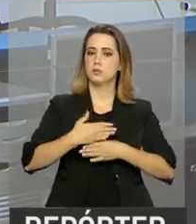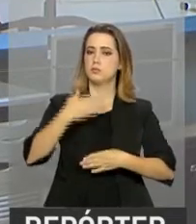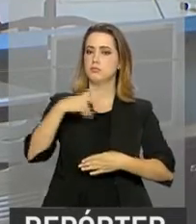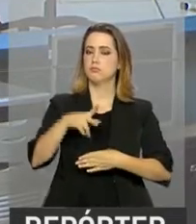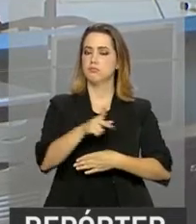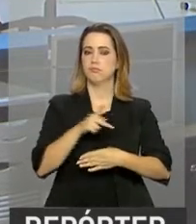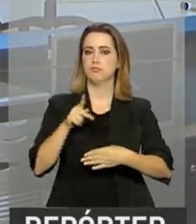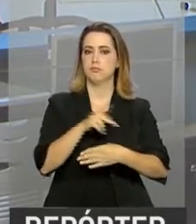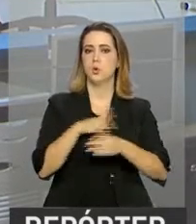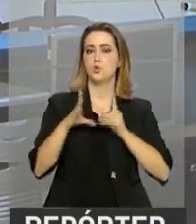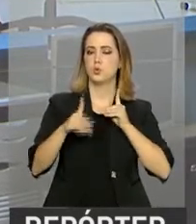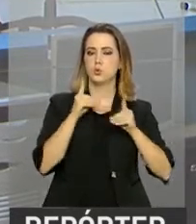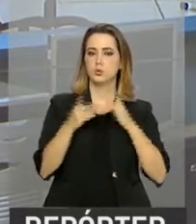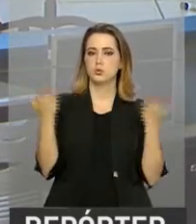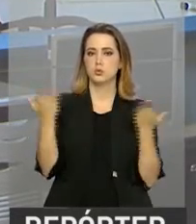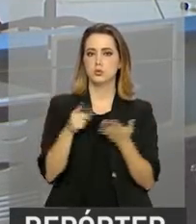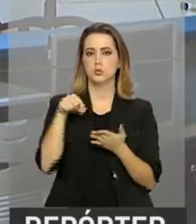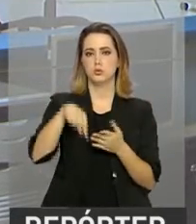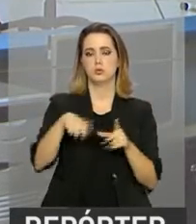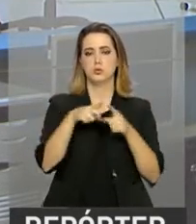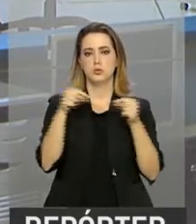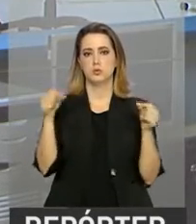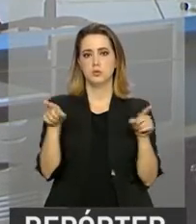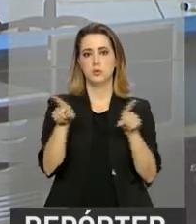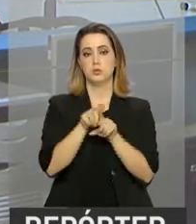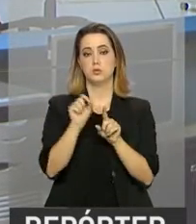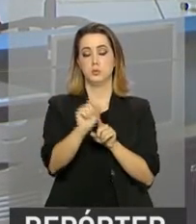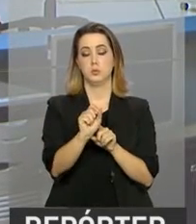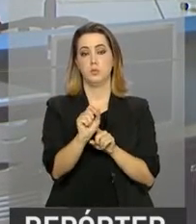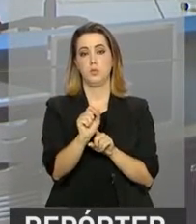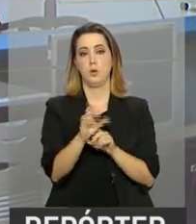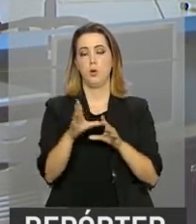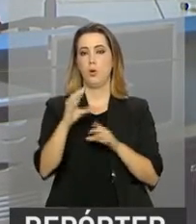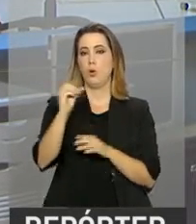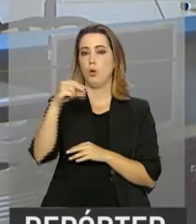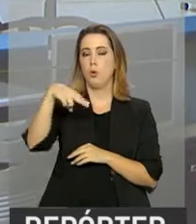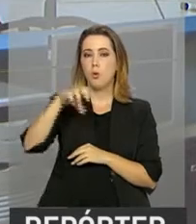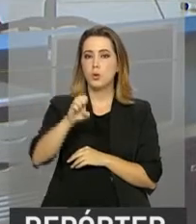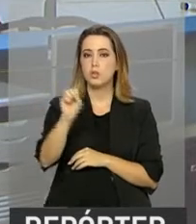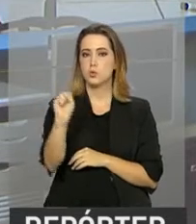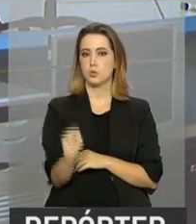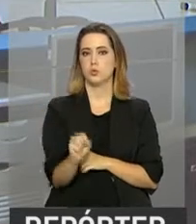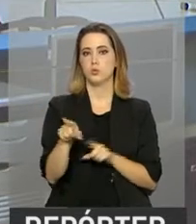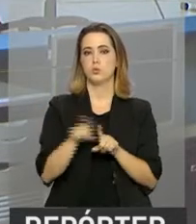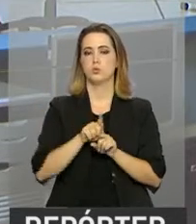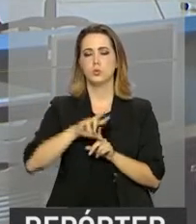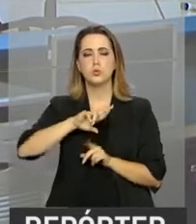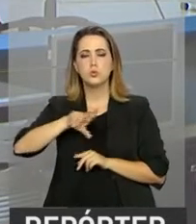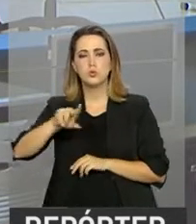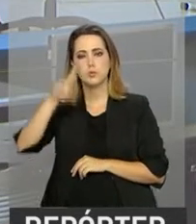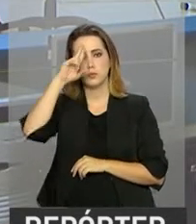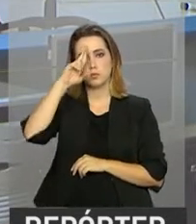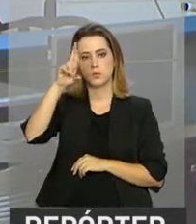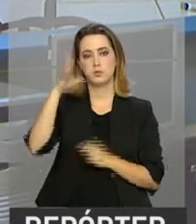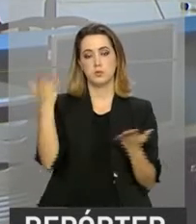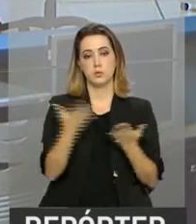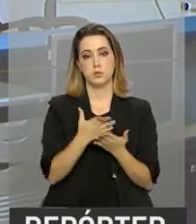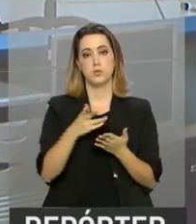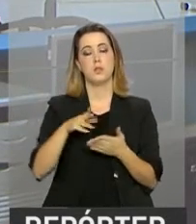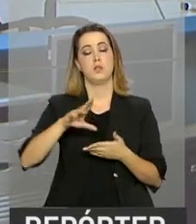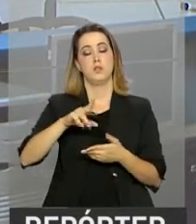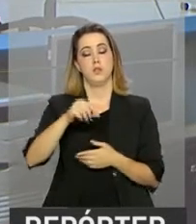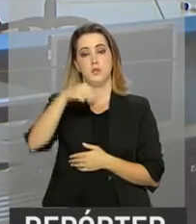sendo discutida aqui em Brasília entre representantes do Coniçu. Autoridades de seis países estão no Palácio do Itamaraty para traçar